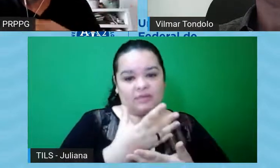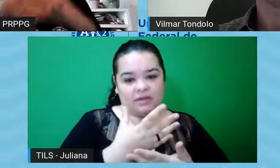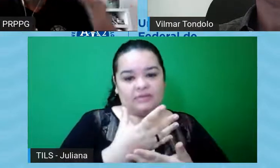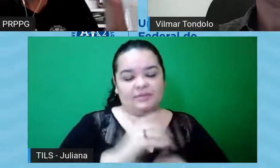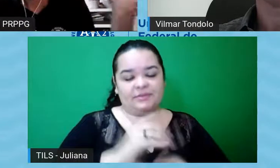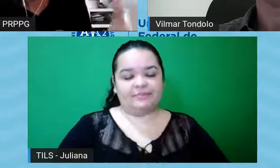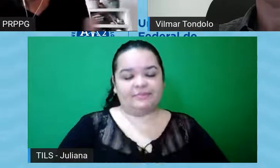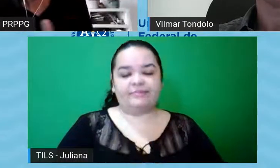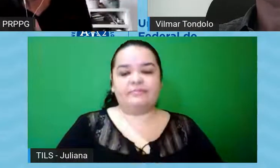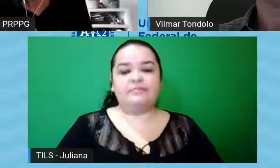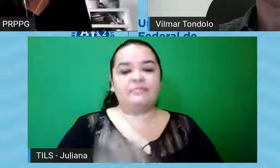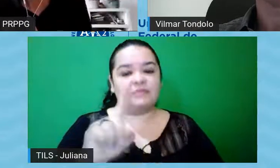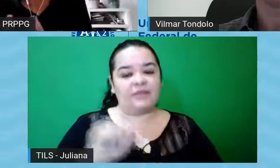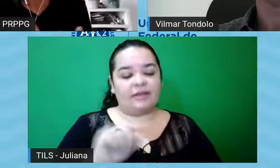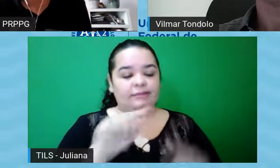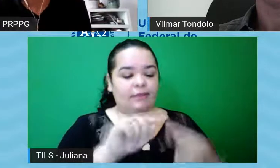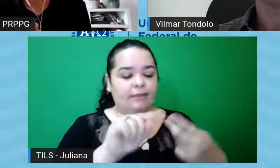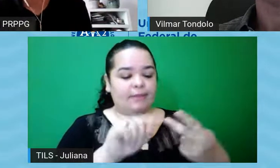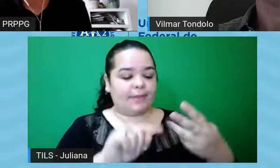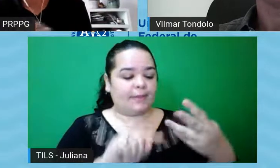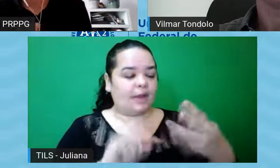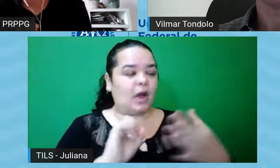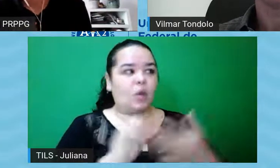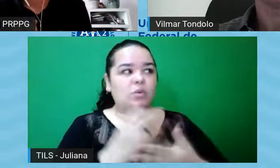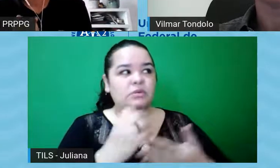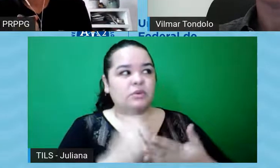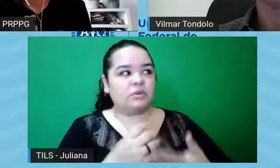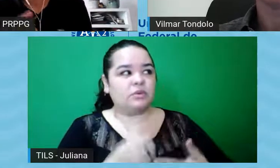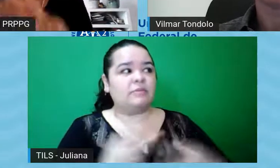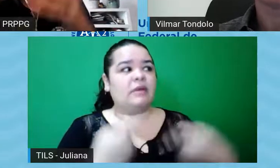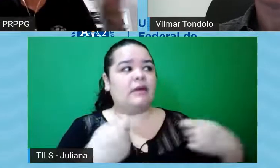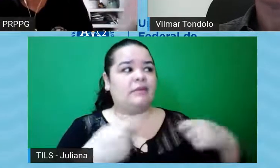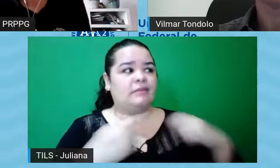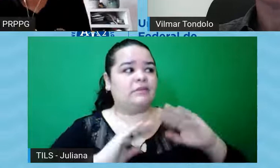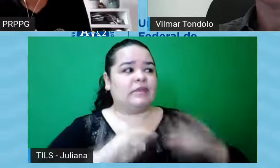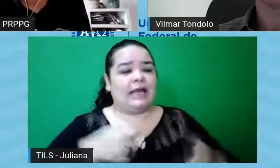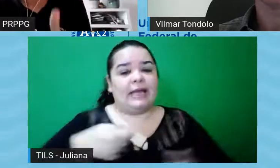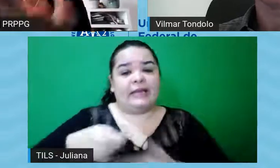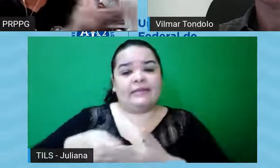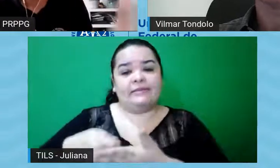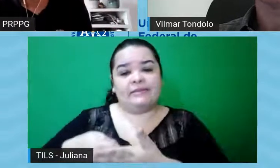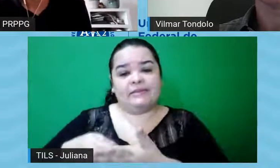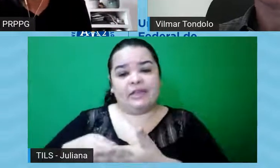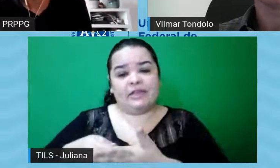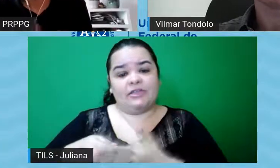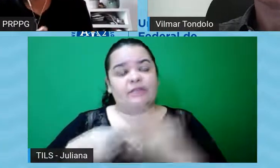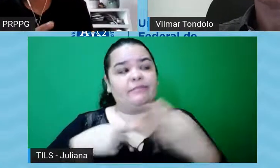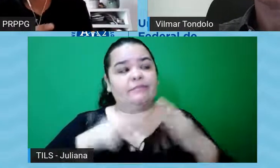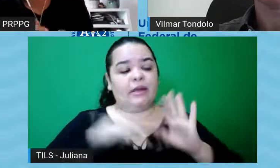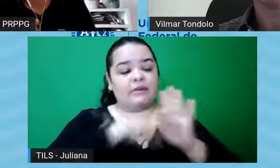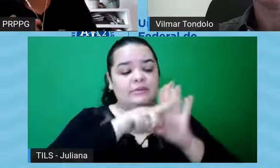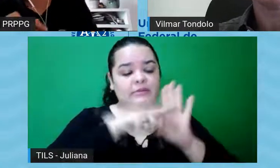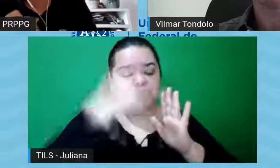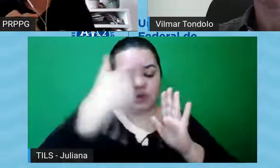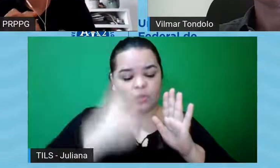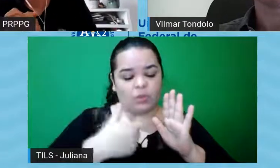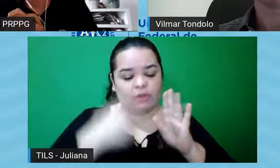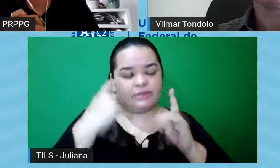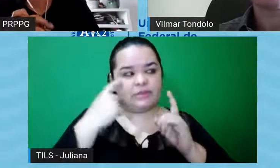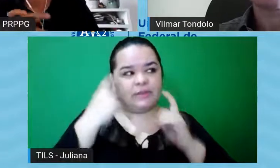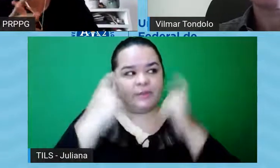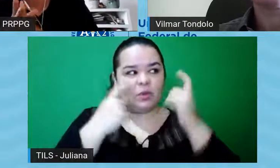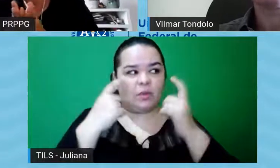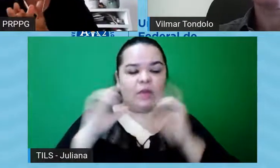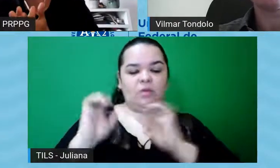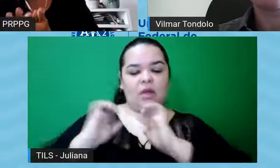conjunto de fatores que começam a levar o pesquisador a olhar para essa questão ética antes de